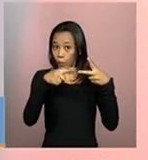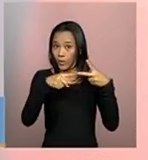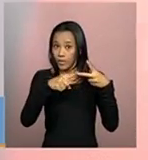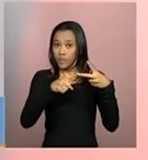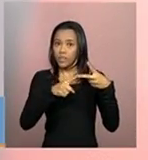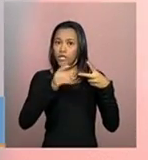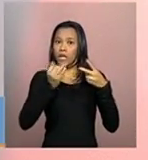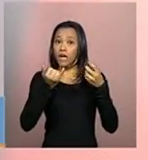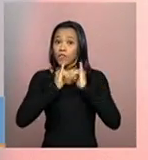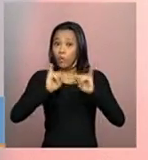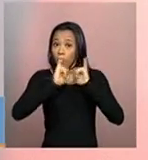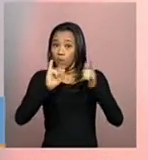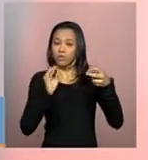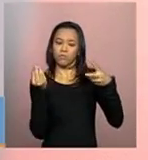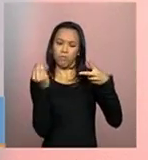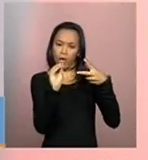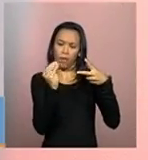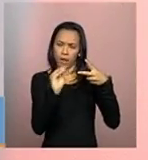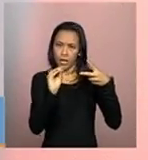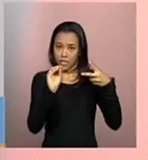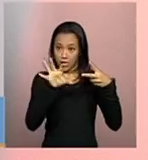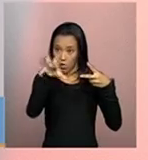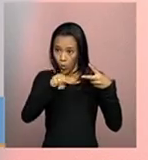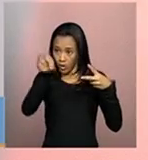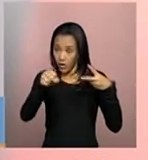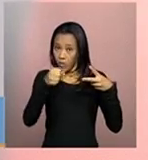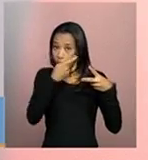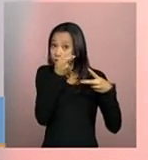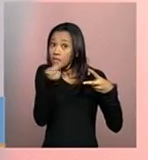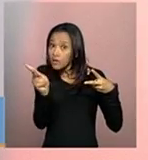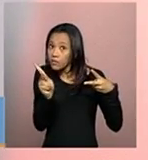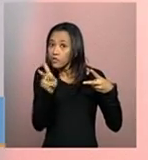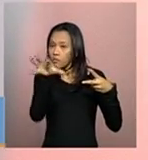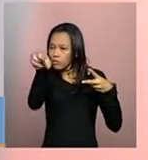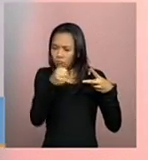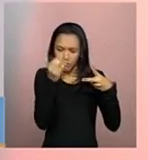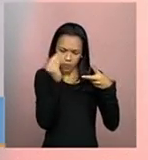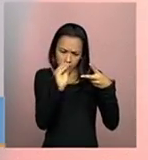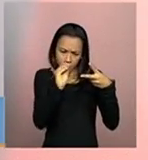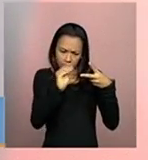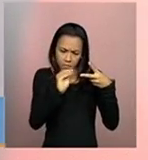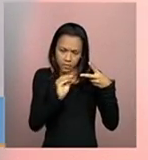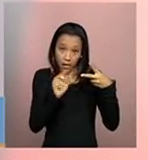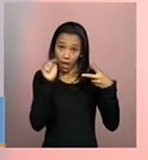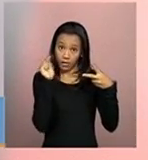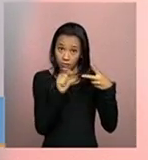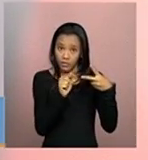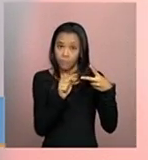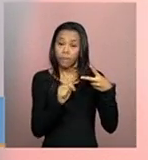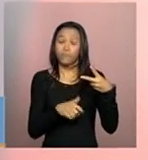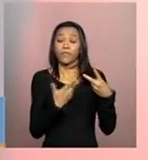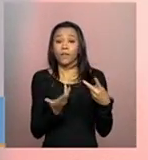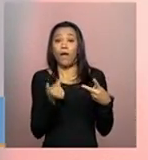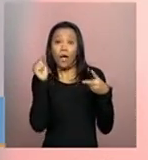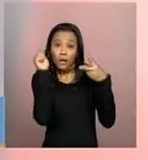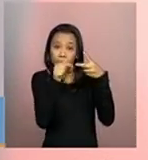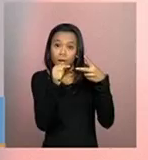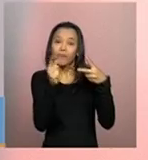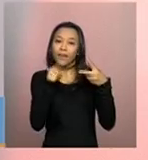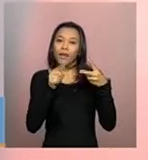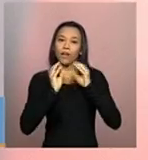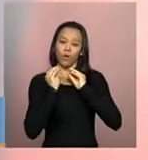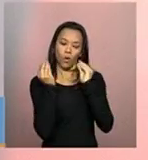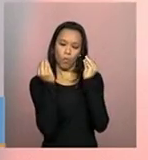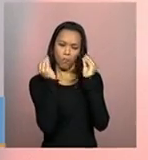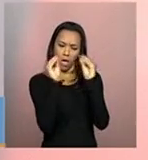daquelas questões que ele colheu relativa àquela oferta que ele visitou. Então, na sessão 2 é que preenche